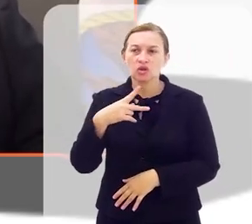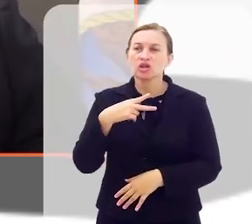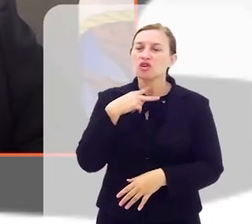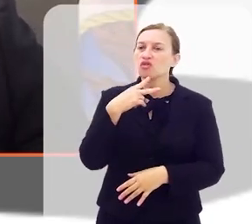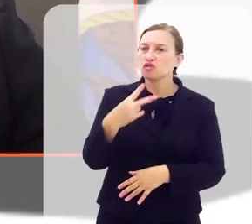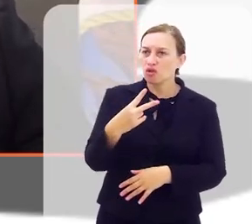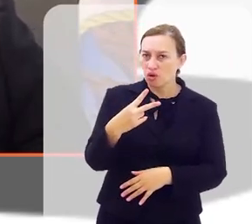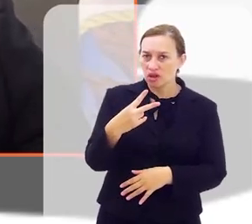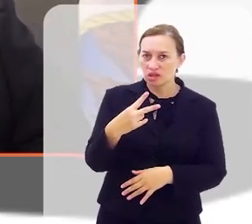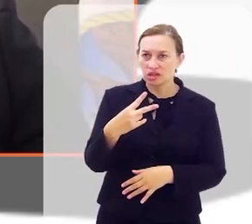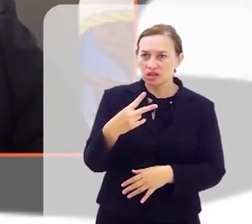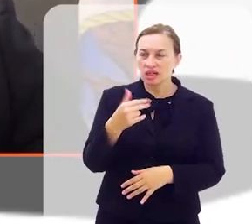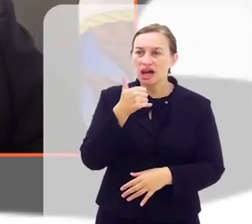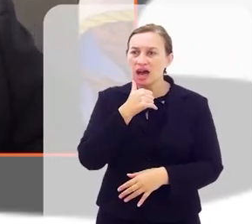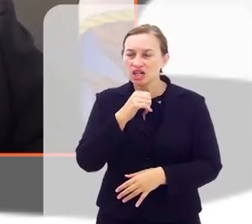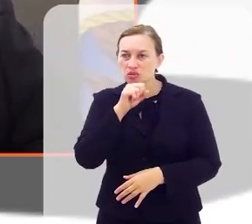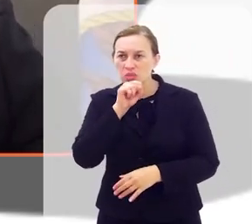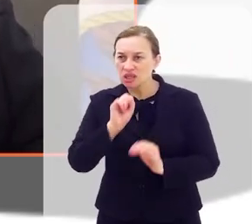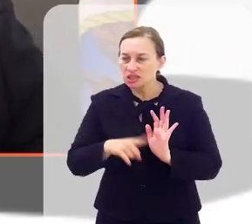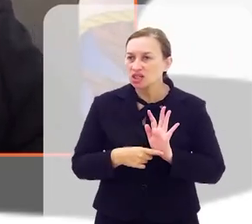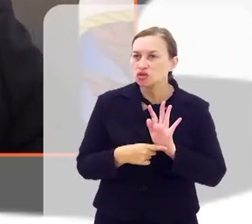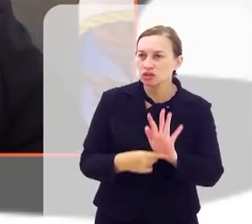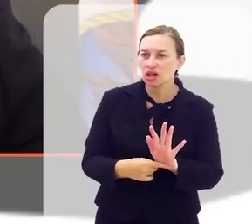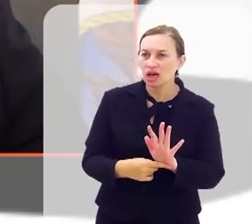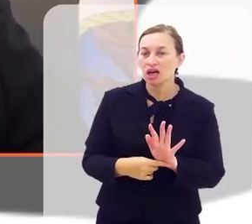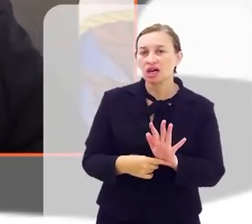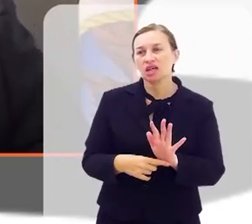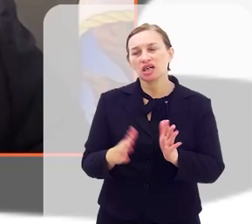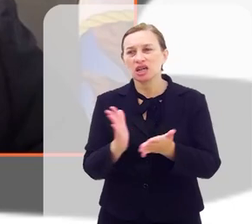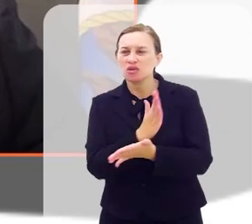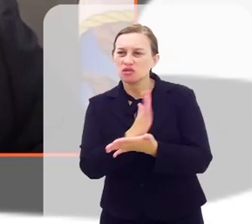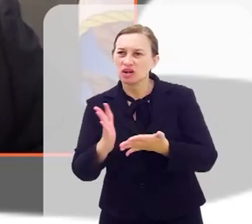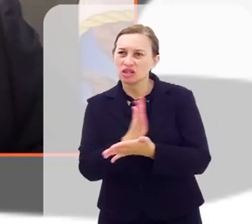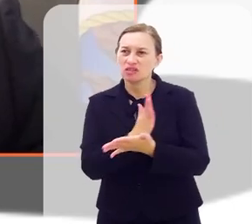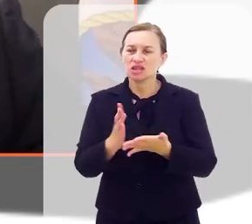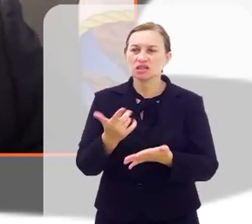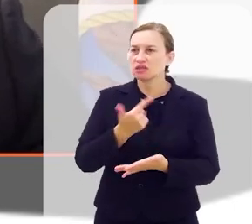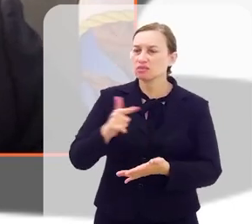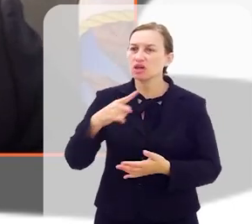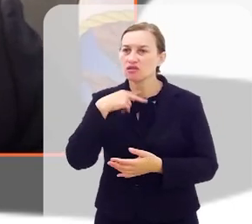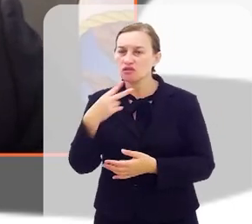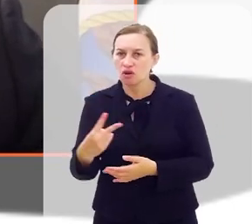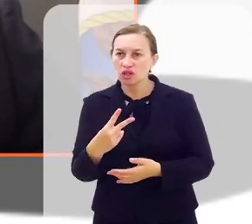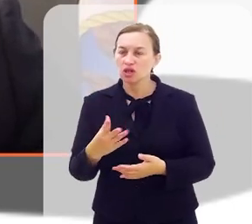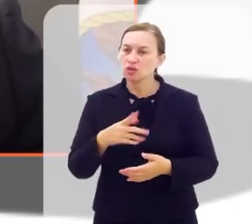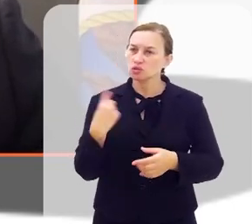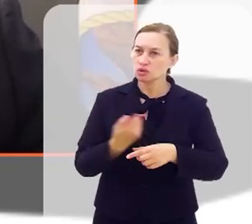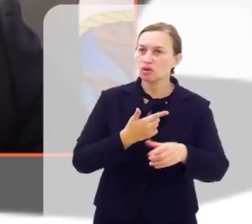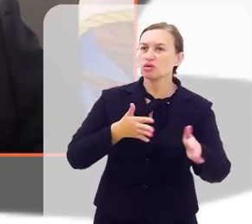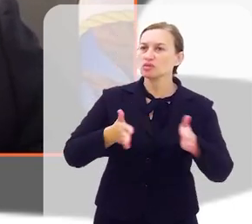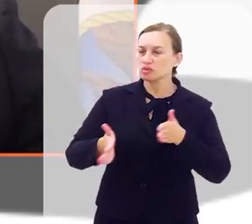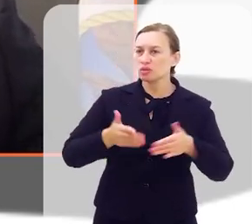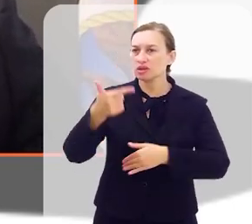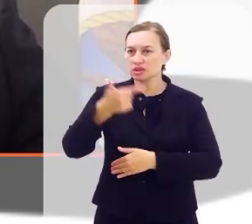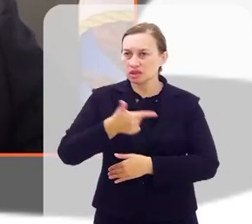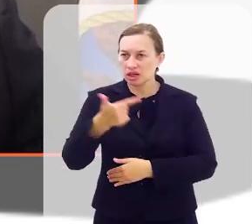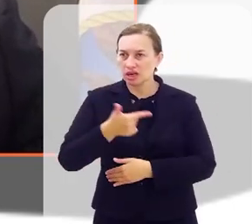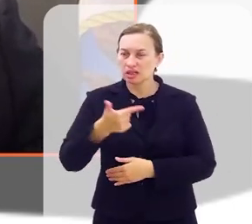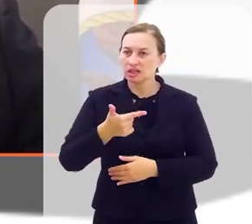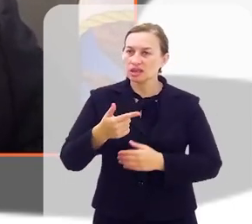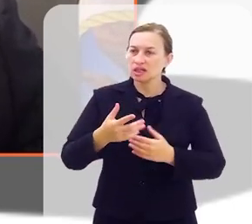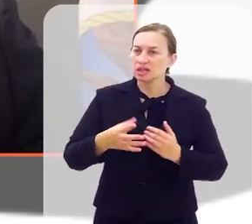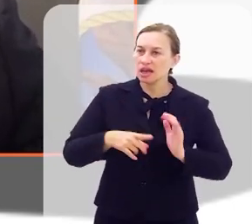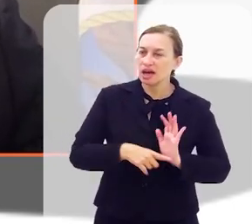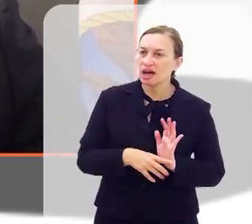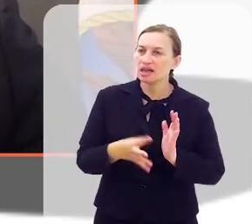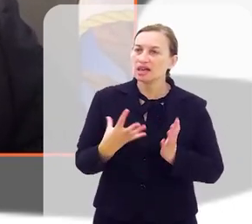voz a essas mães que muitas das vezes não têm tido voz. e assim o nosso mandato tem abraçado esta causa e muitas